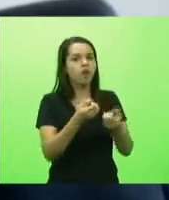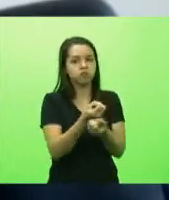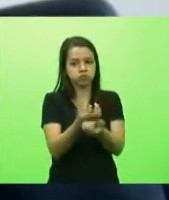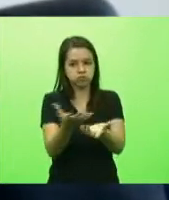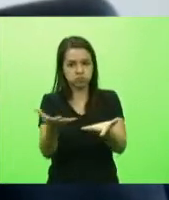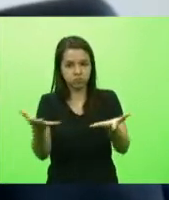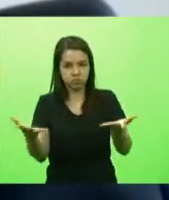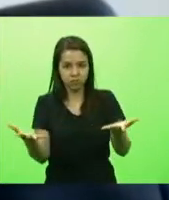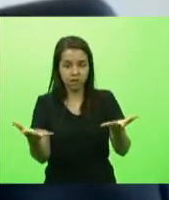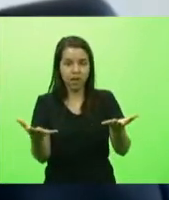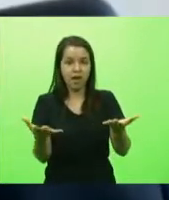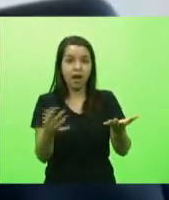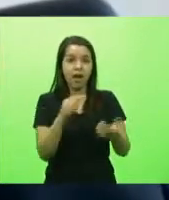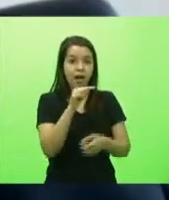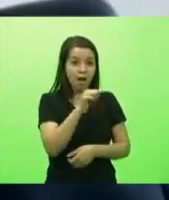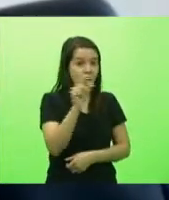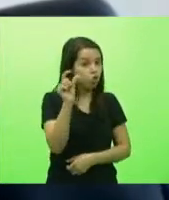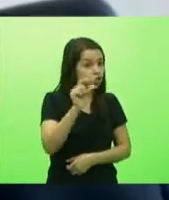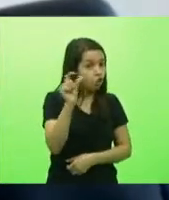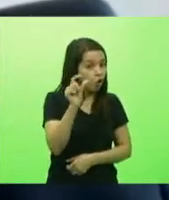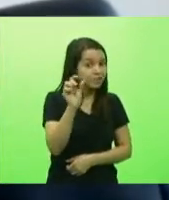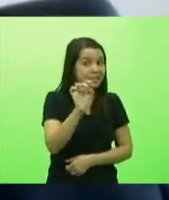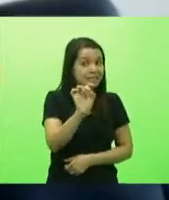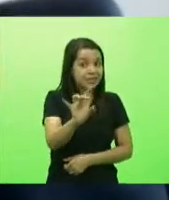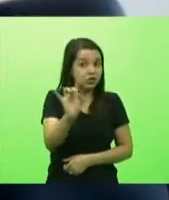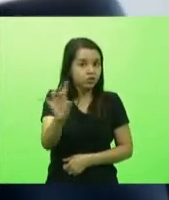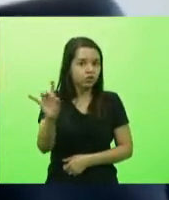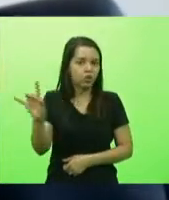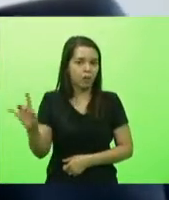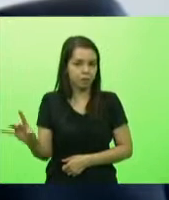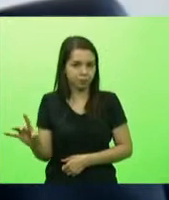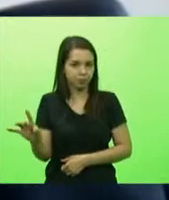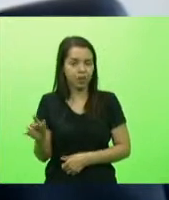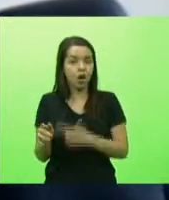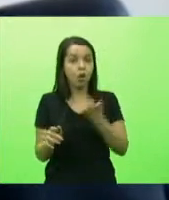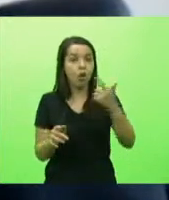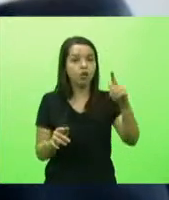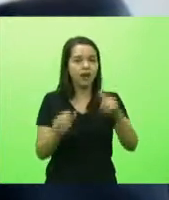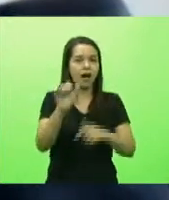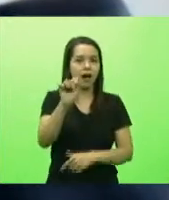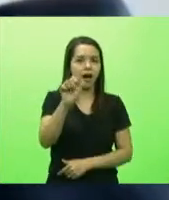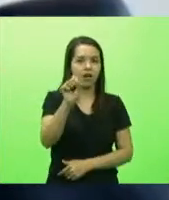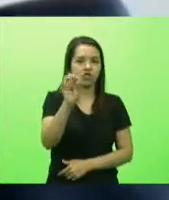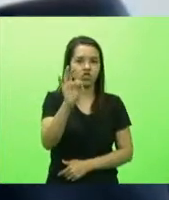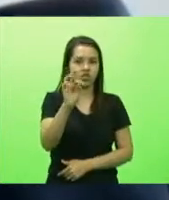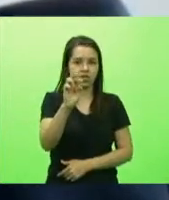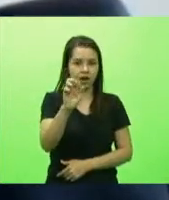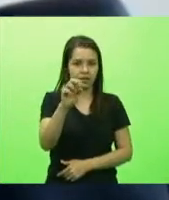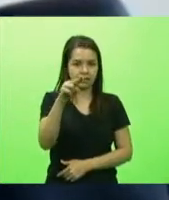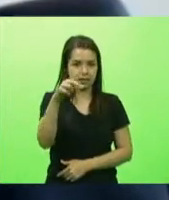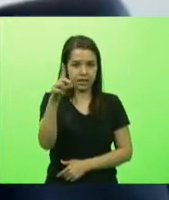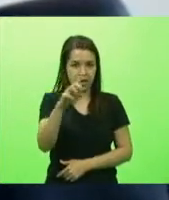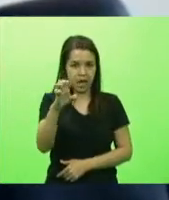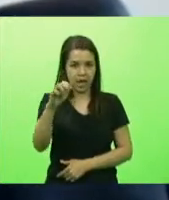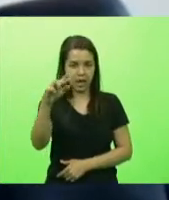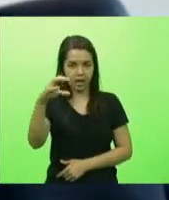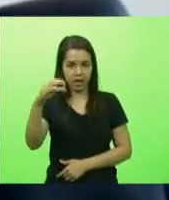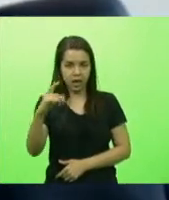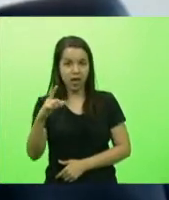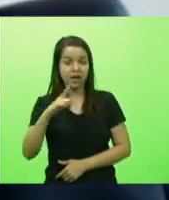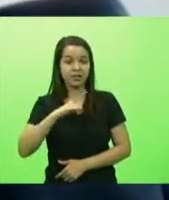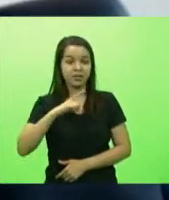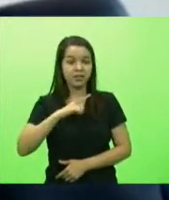individuais a AstraZeneca vem em frascos de 10 doses e como eu disse no início ela